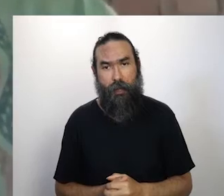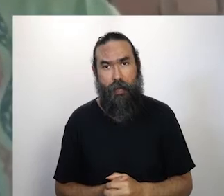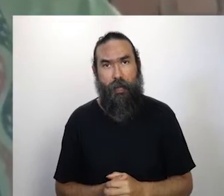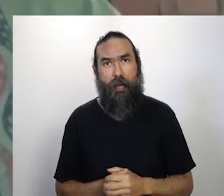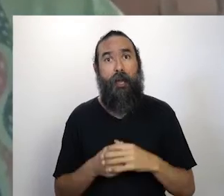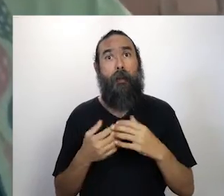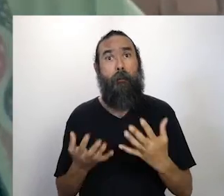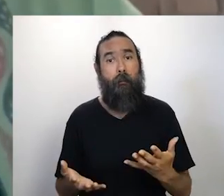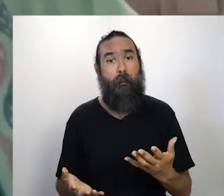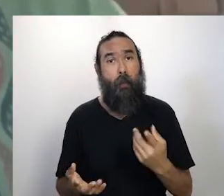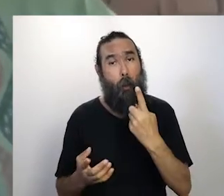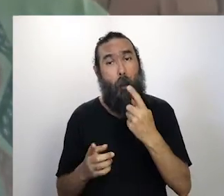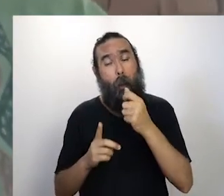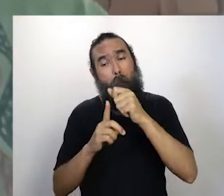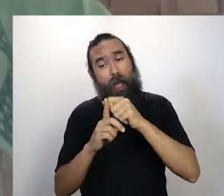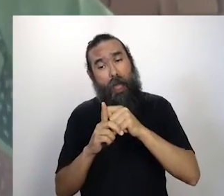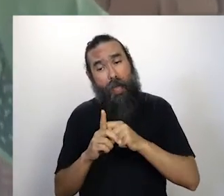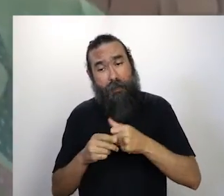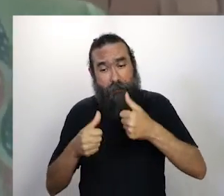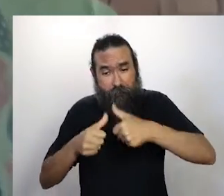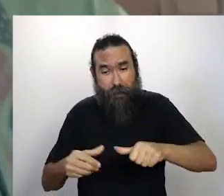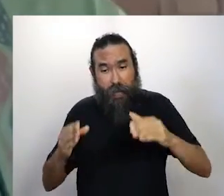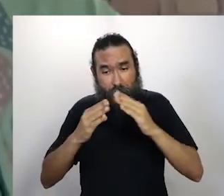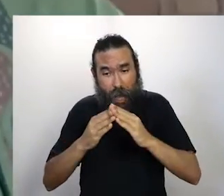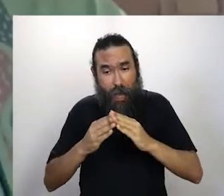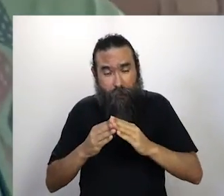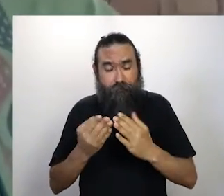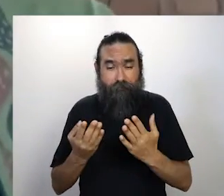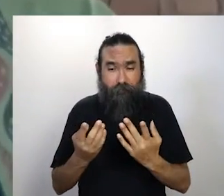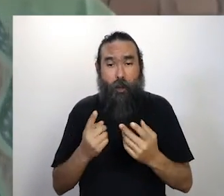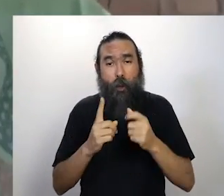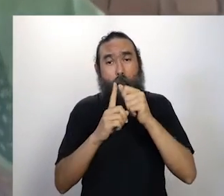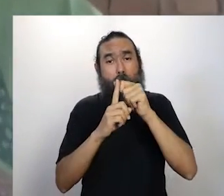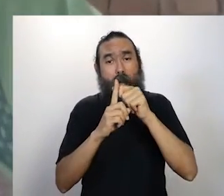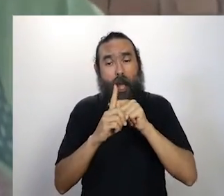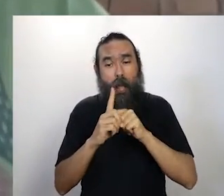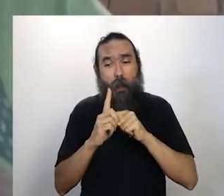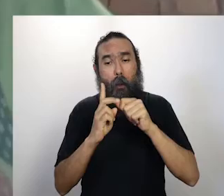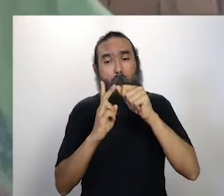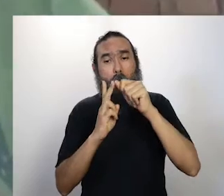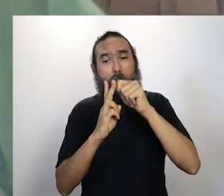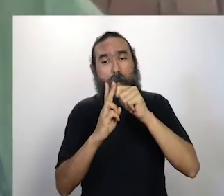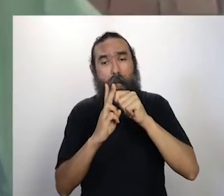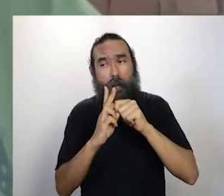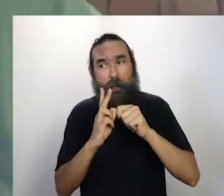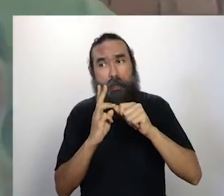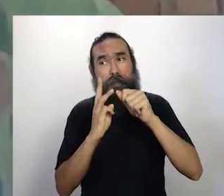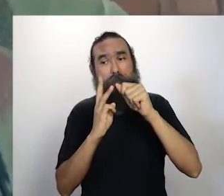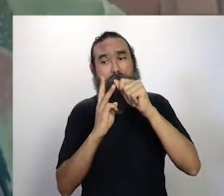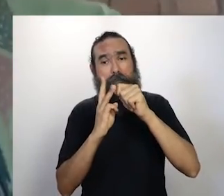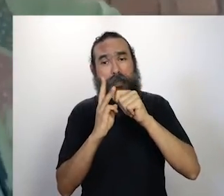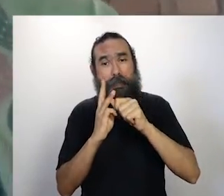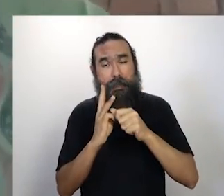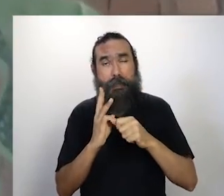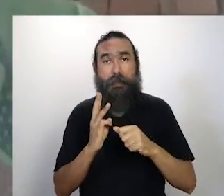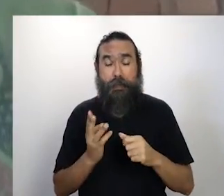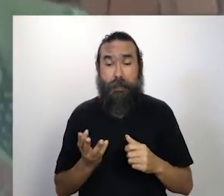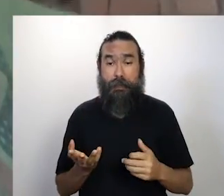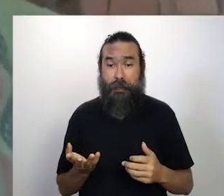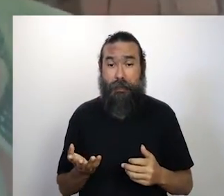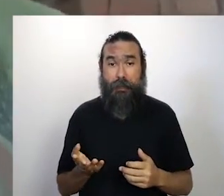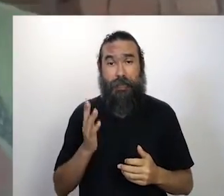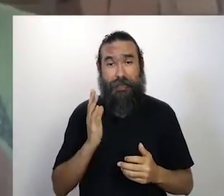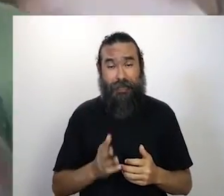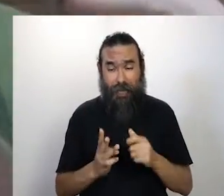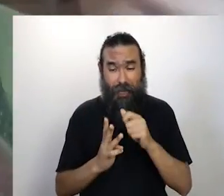Porque a gente tem que passar um mês, inicialmente a gente pensava ali em um mês, dois meses, três meses, né? A gente falava,